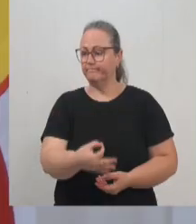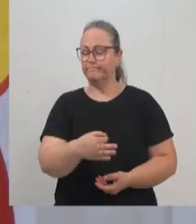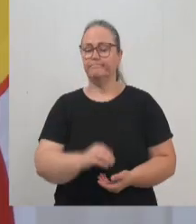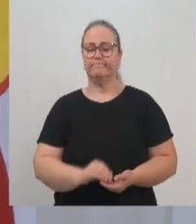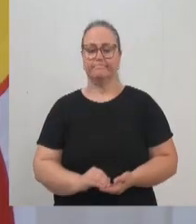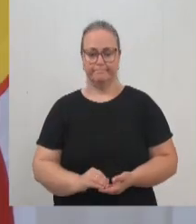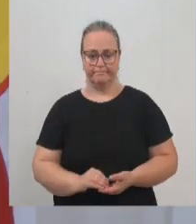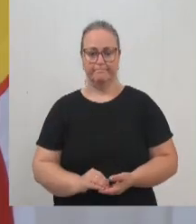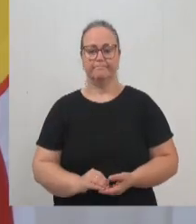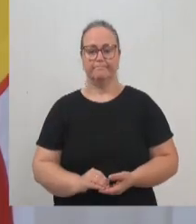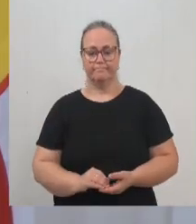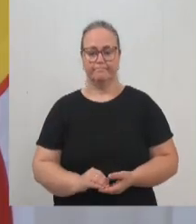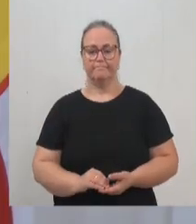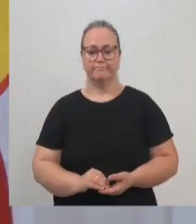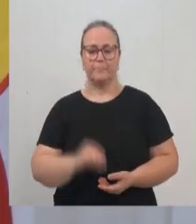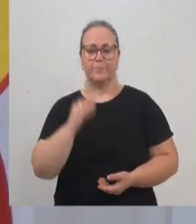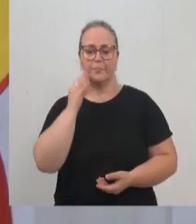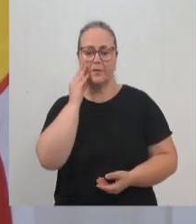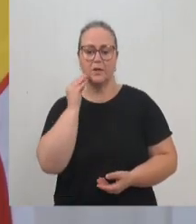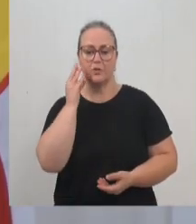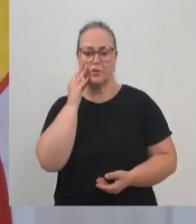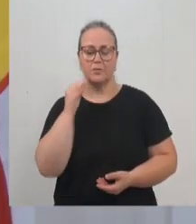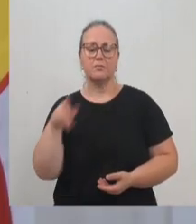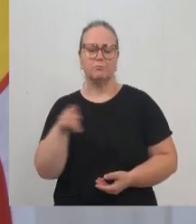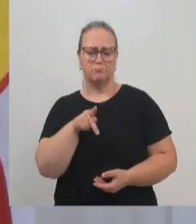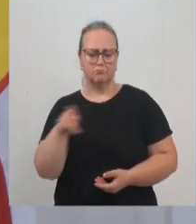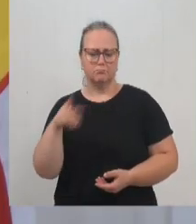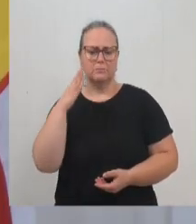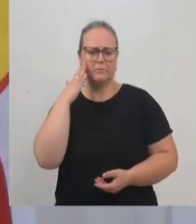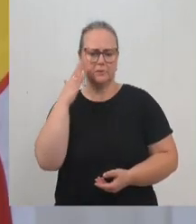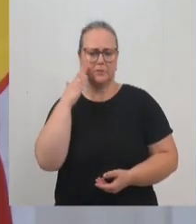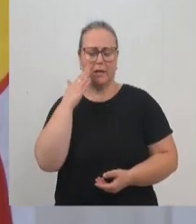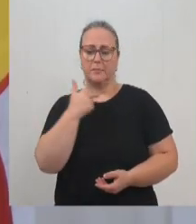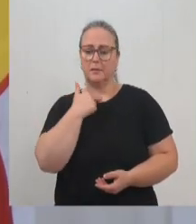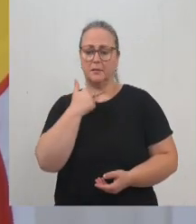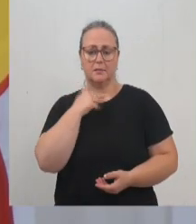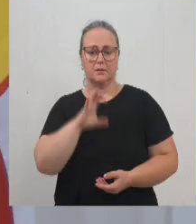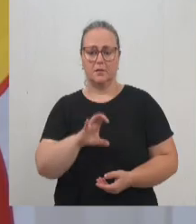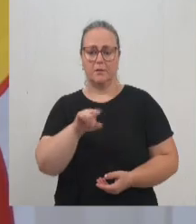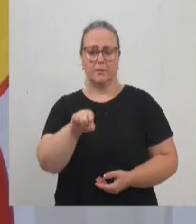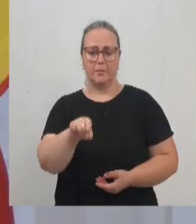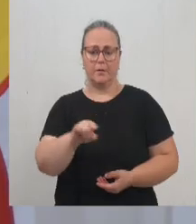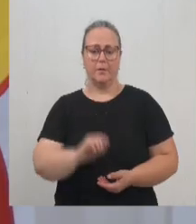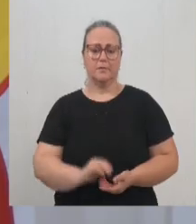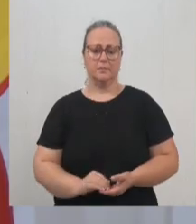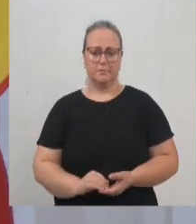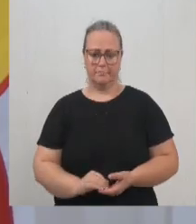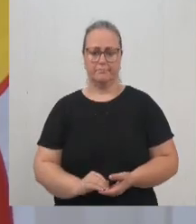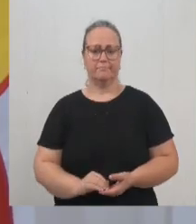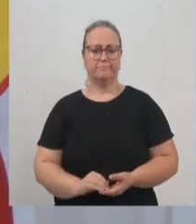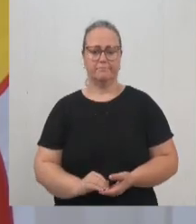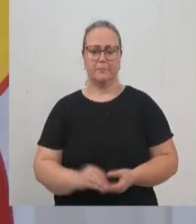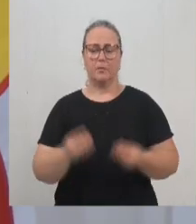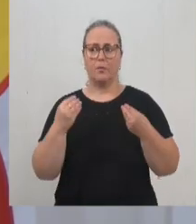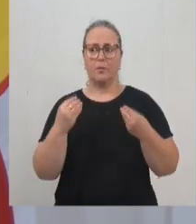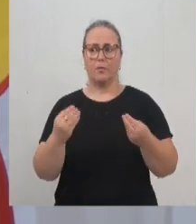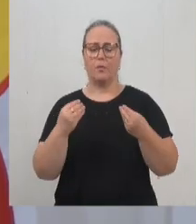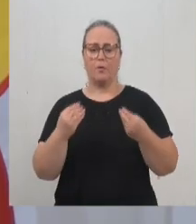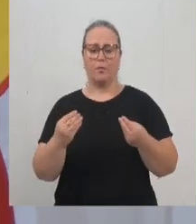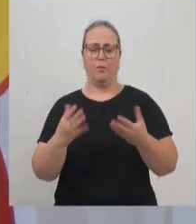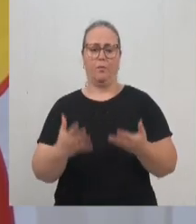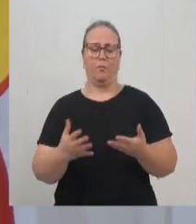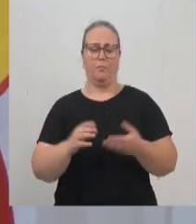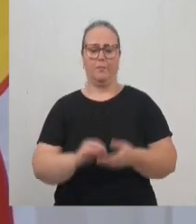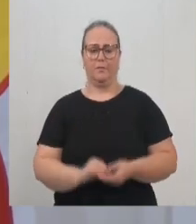professor, sabe, né? Imagina questões como essa já estar dizendo claramente que é contra as mulheres. Ainda